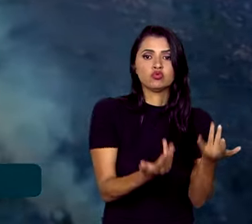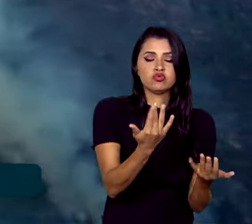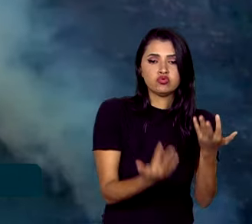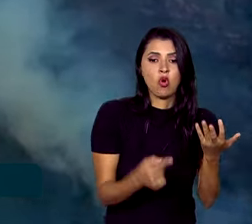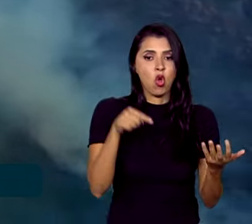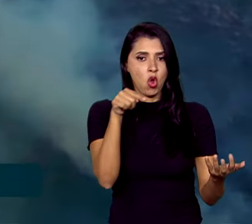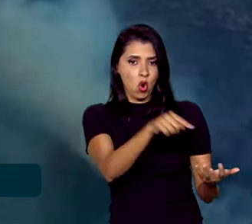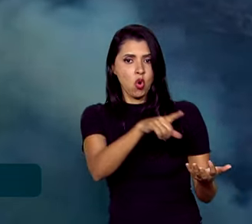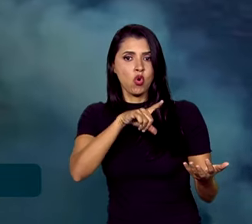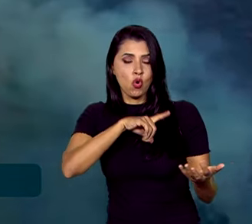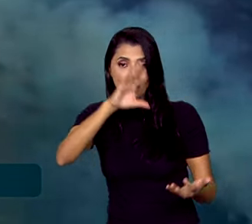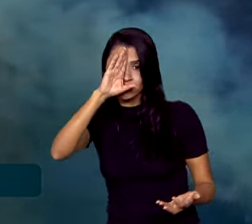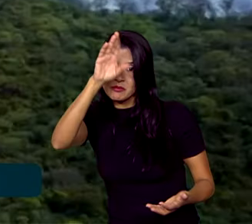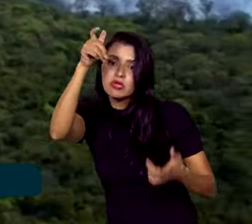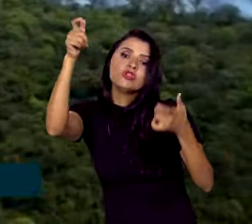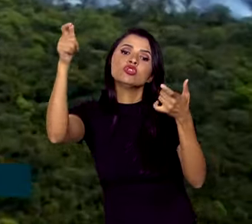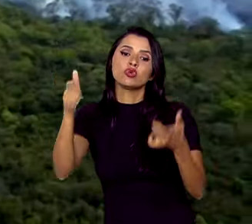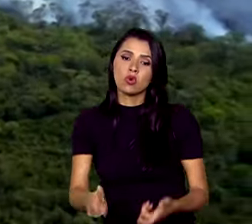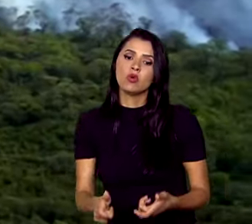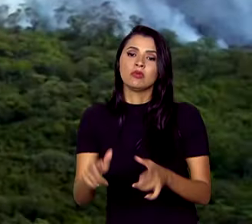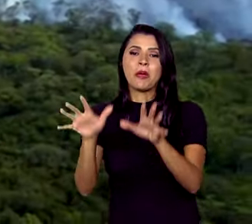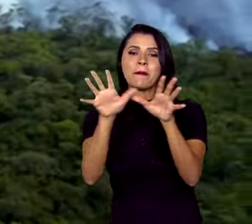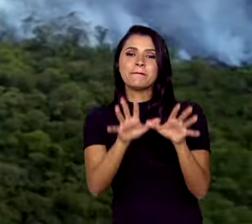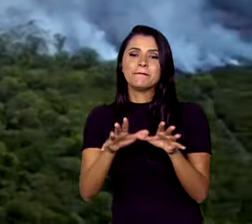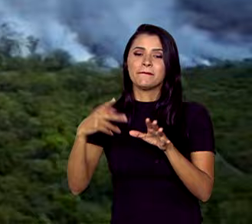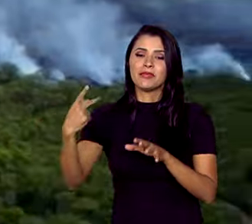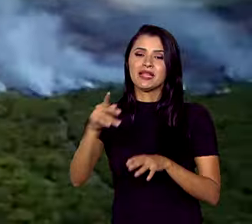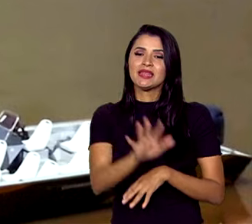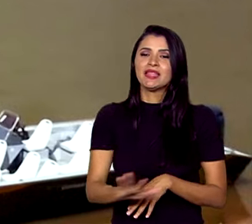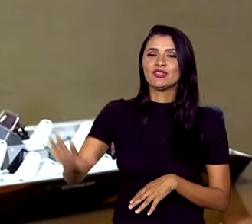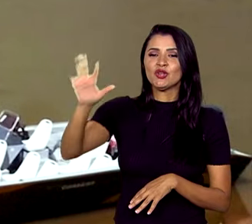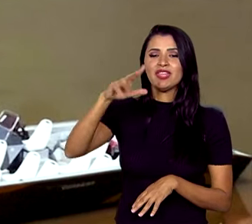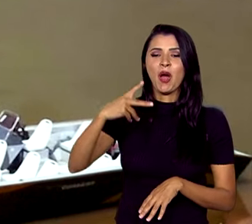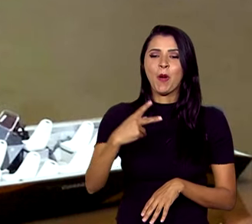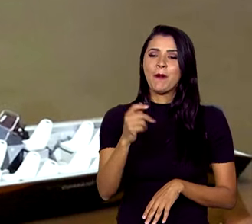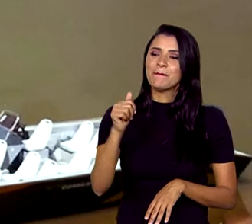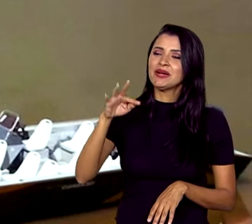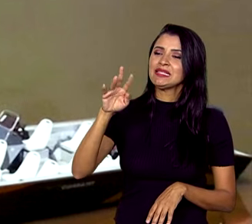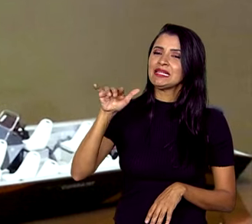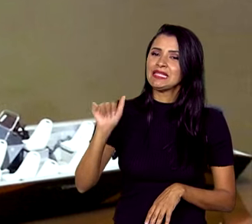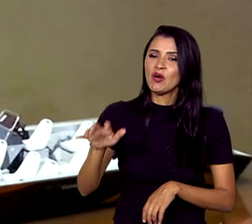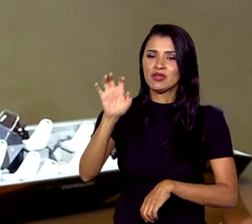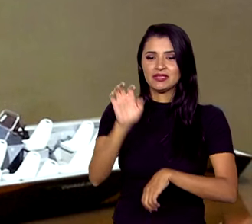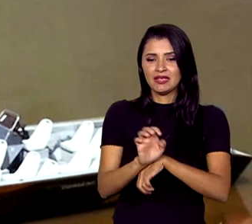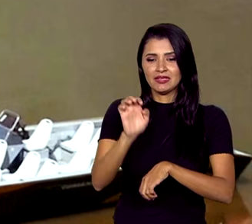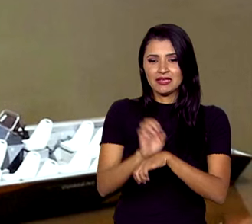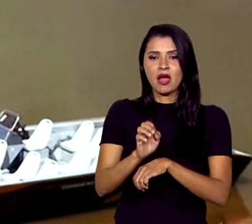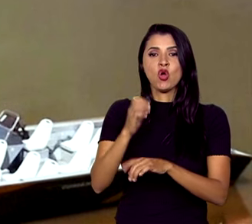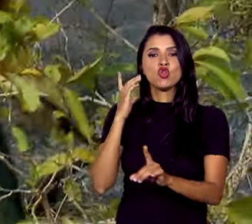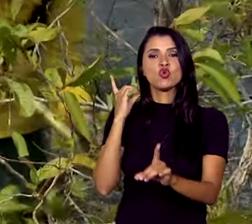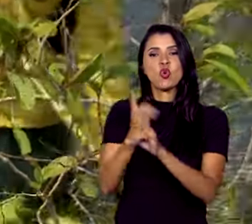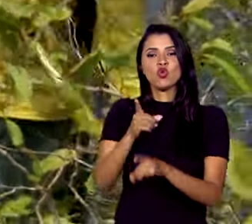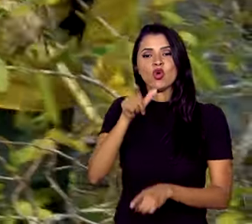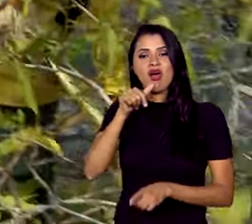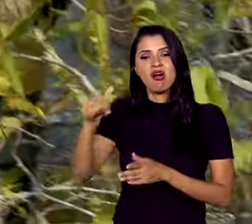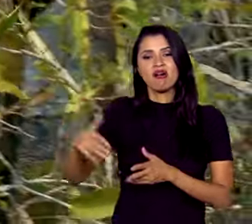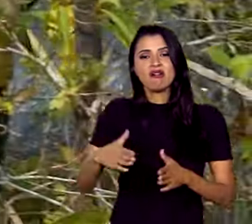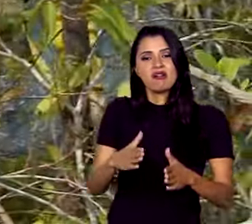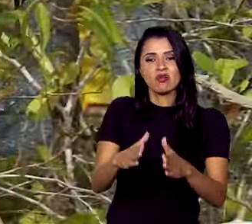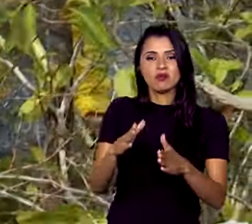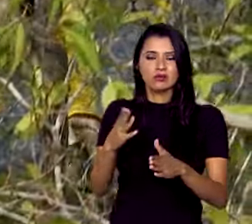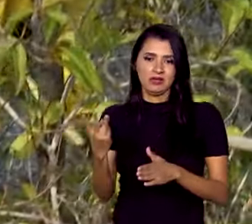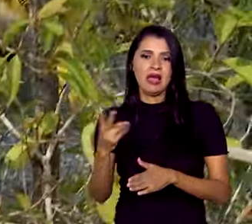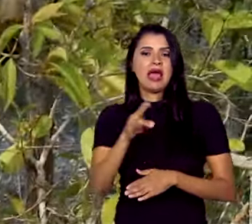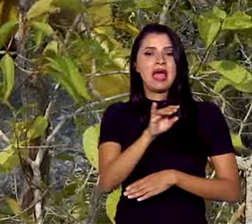fogo atinge principalmente o Parque Nacional do Pantanal e o Parque Estadual Encontro das Águas. Juntos,